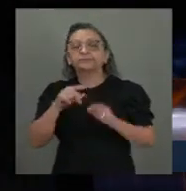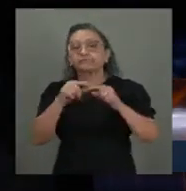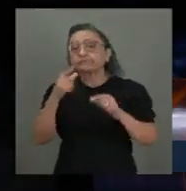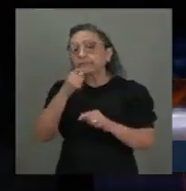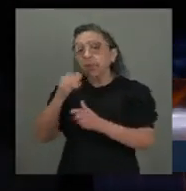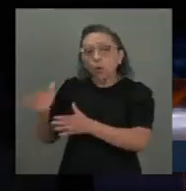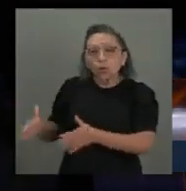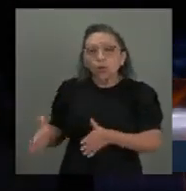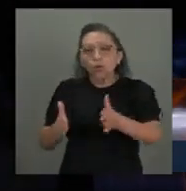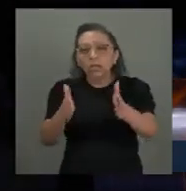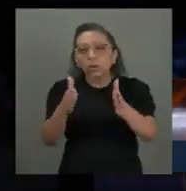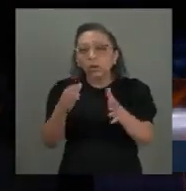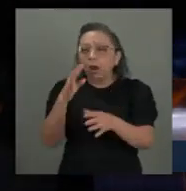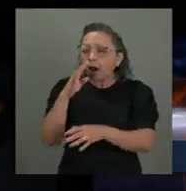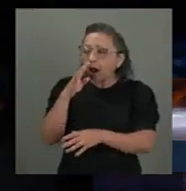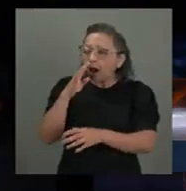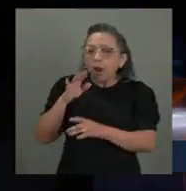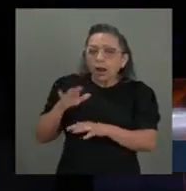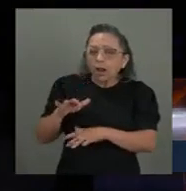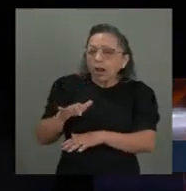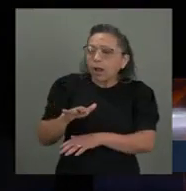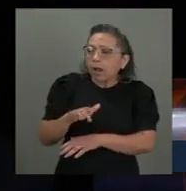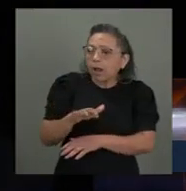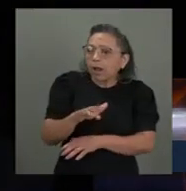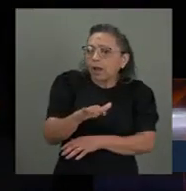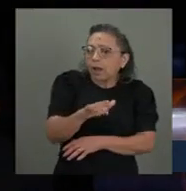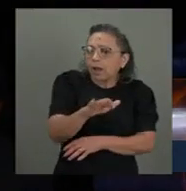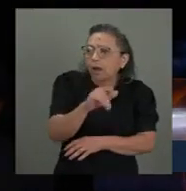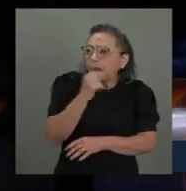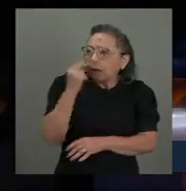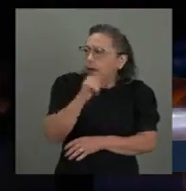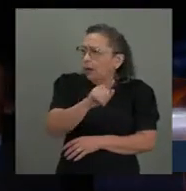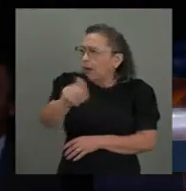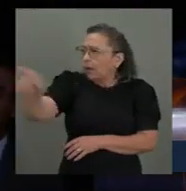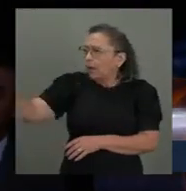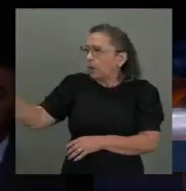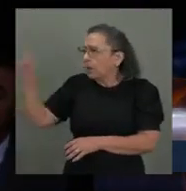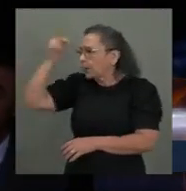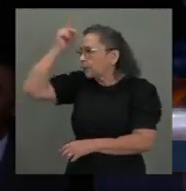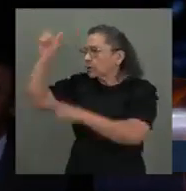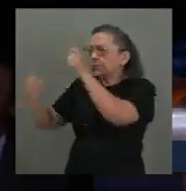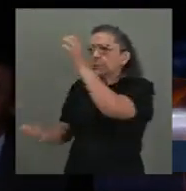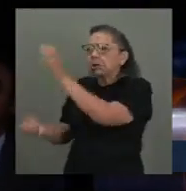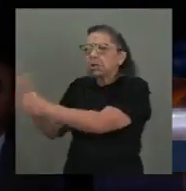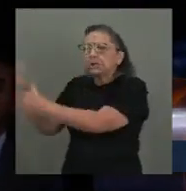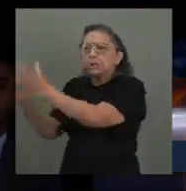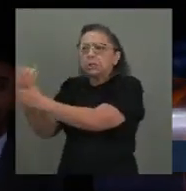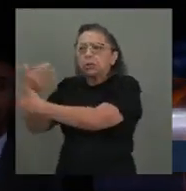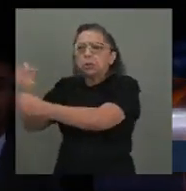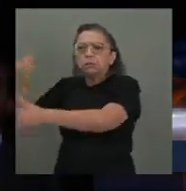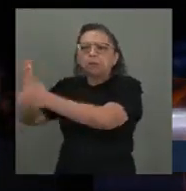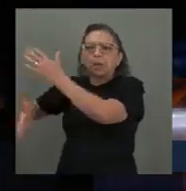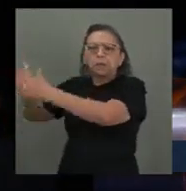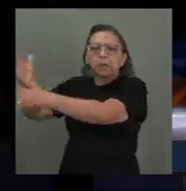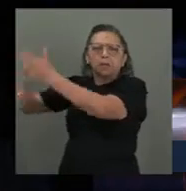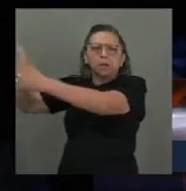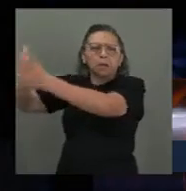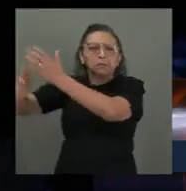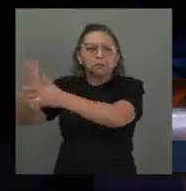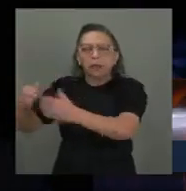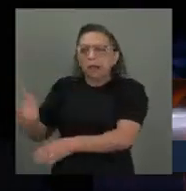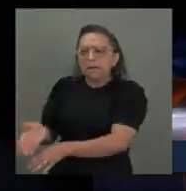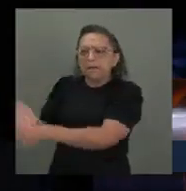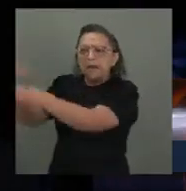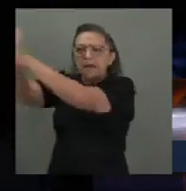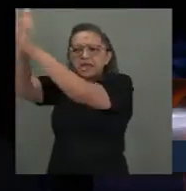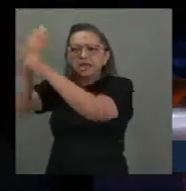aquela destruição toda, ele ia passando e o homem criando todos os obstáculos, com poluição, com barreiras, com